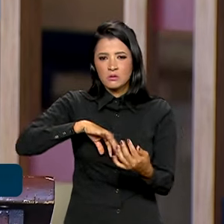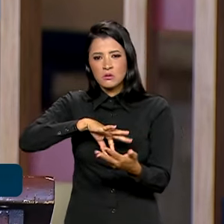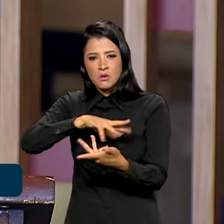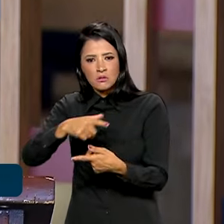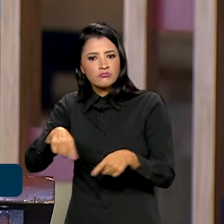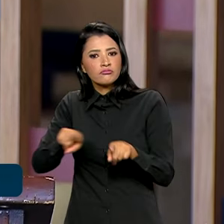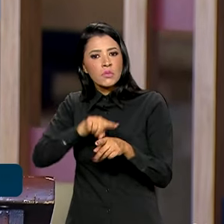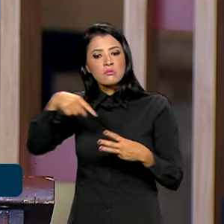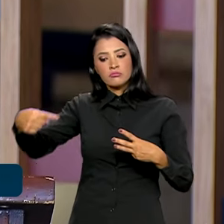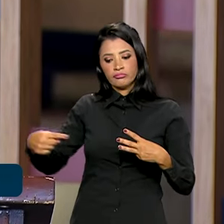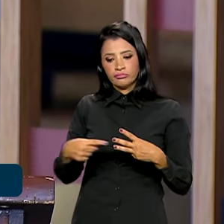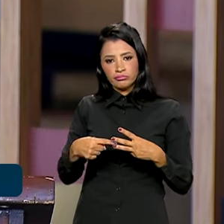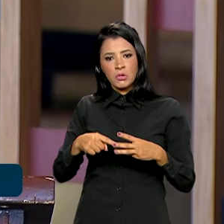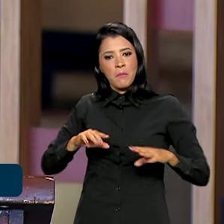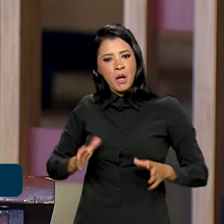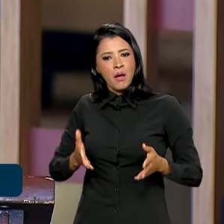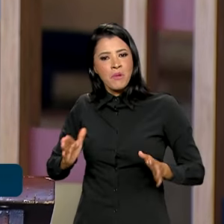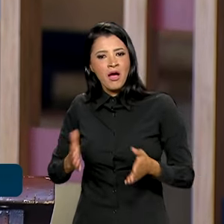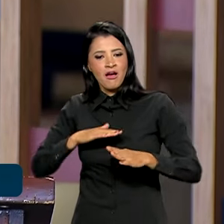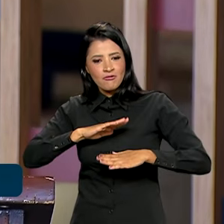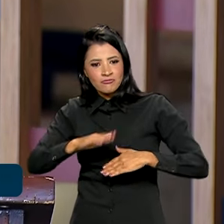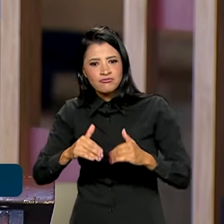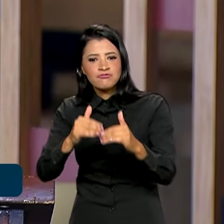promoção do desenvolvimento.